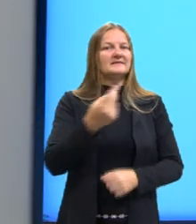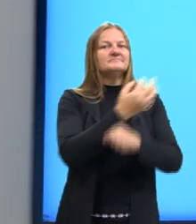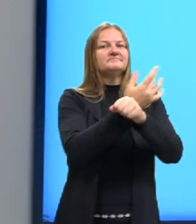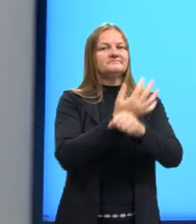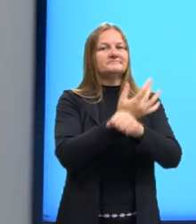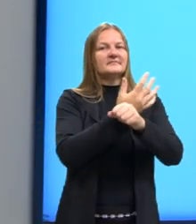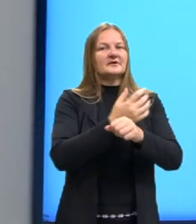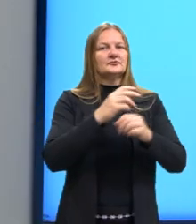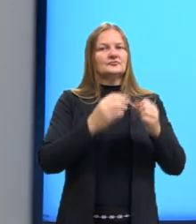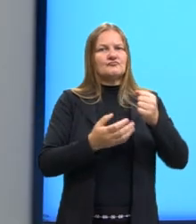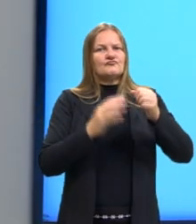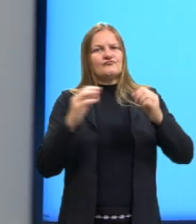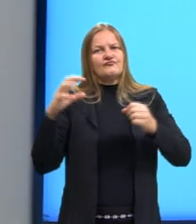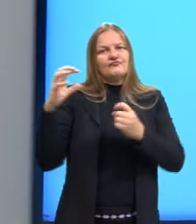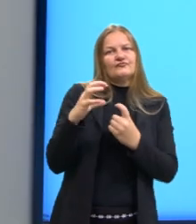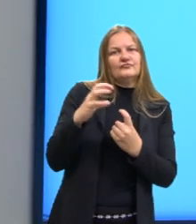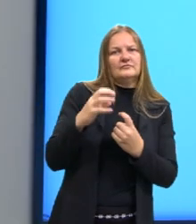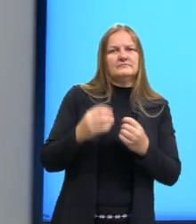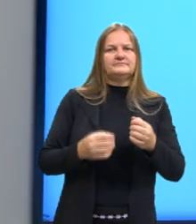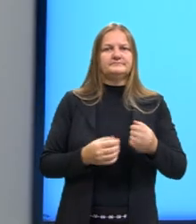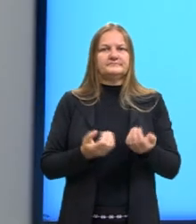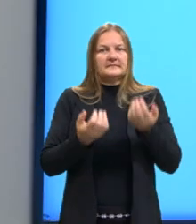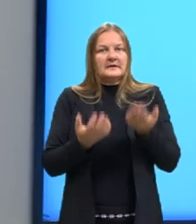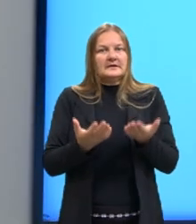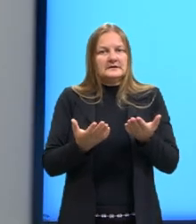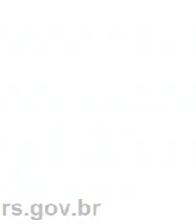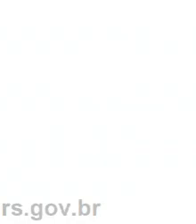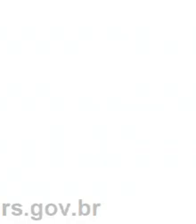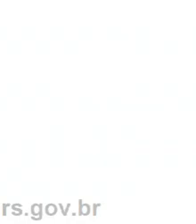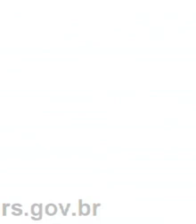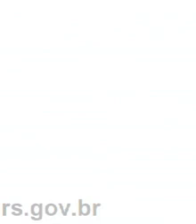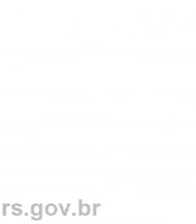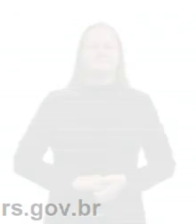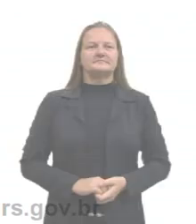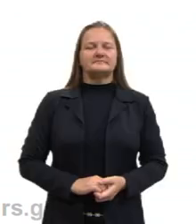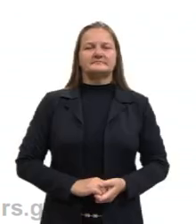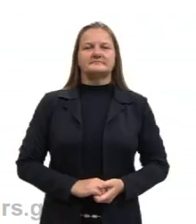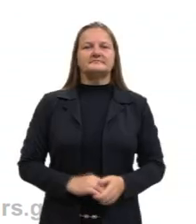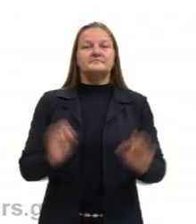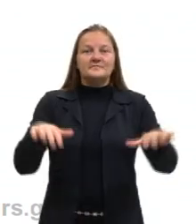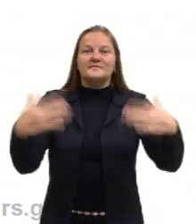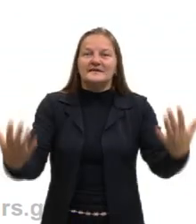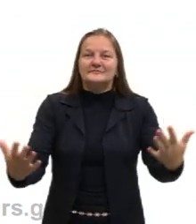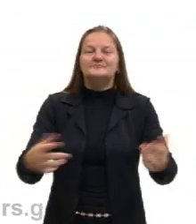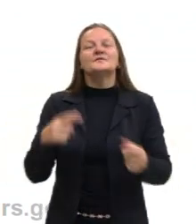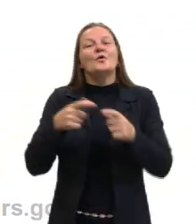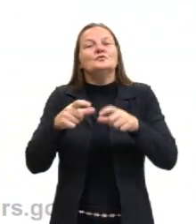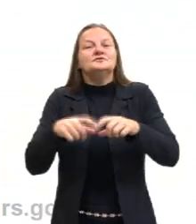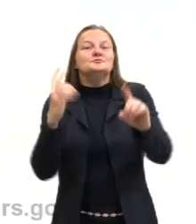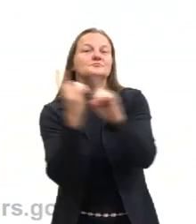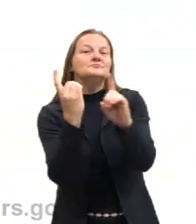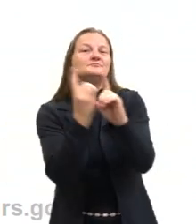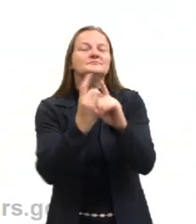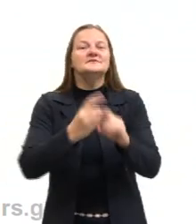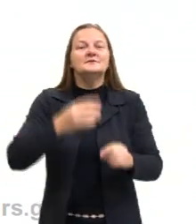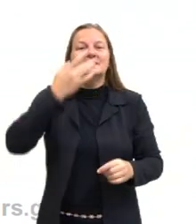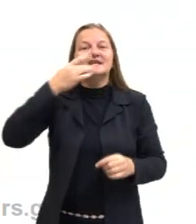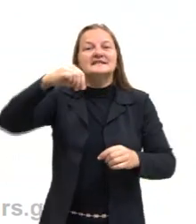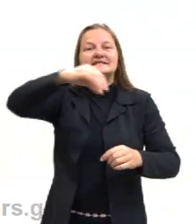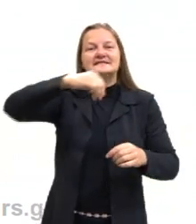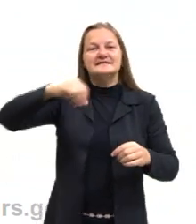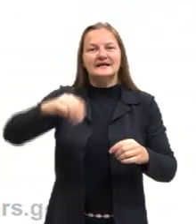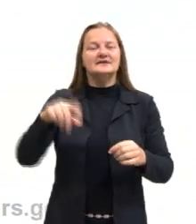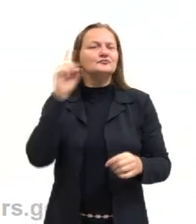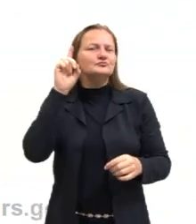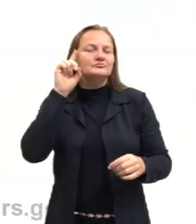forte que vai influenciar naquela minha solução. Ok? Então, onde nós encontramos os nossos sais